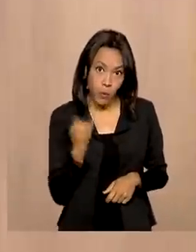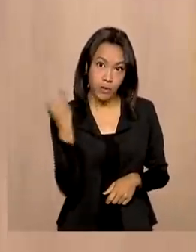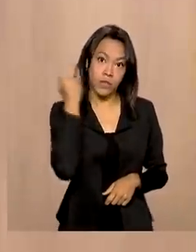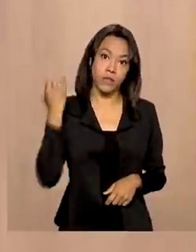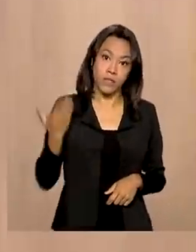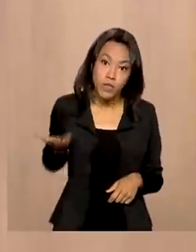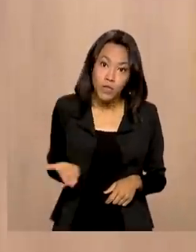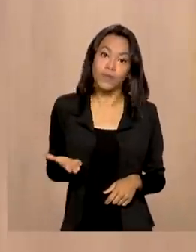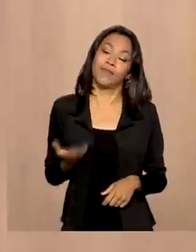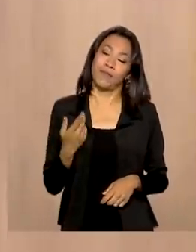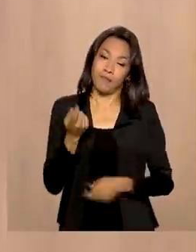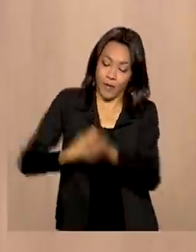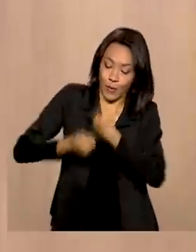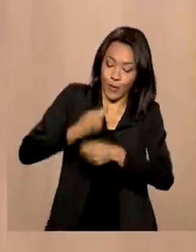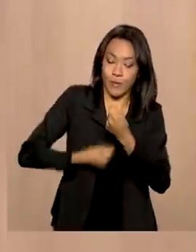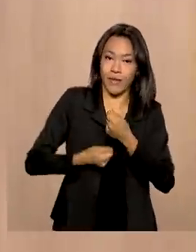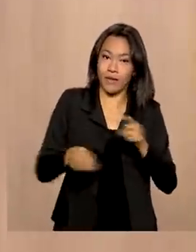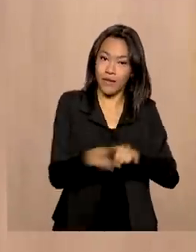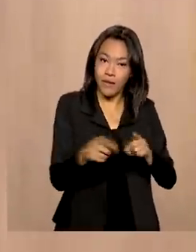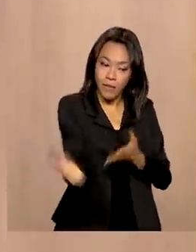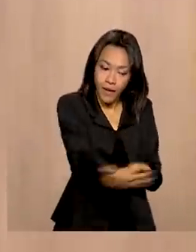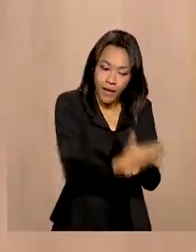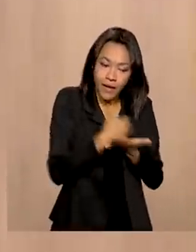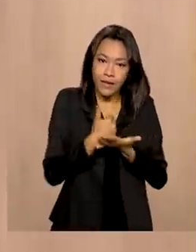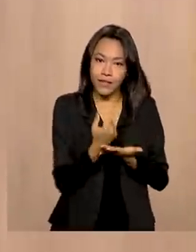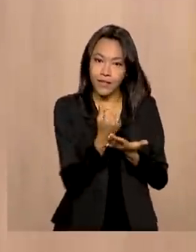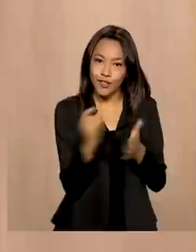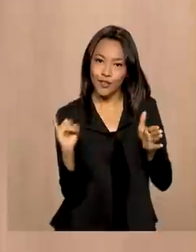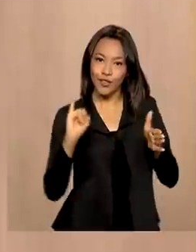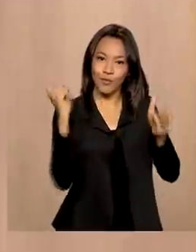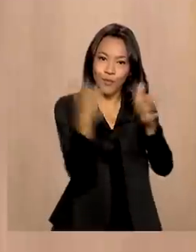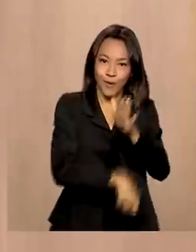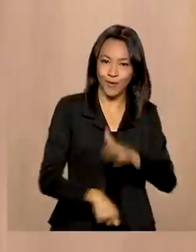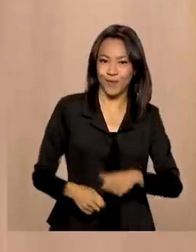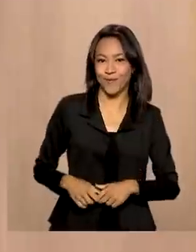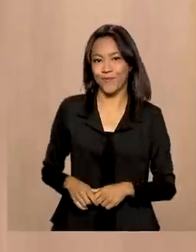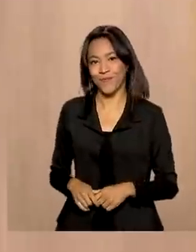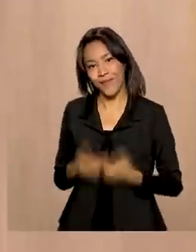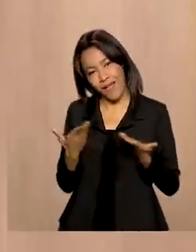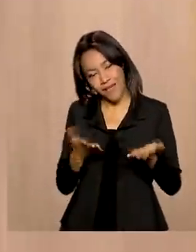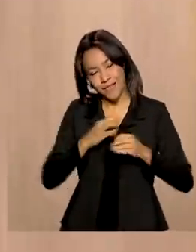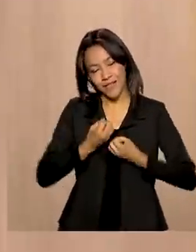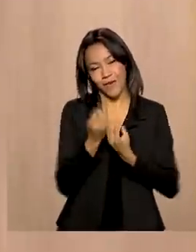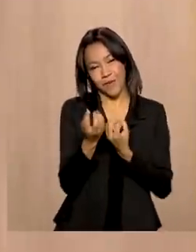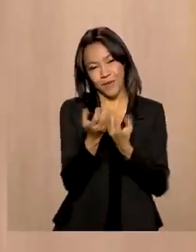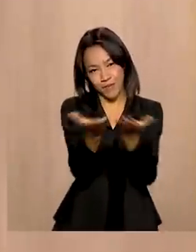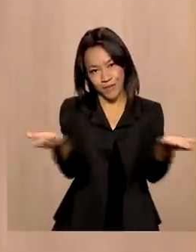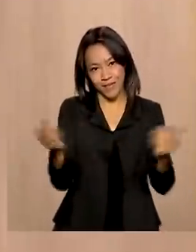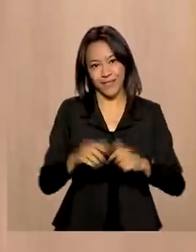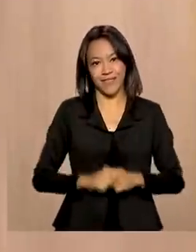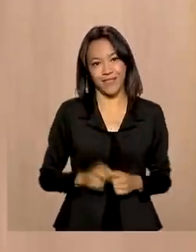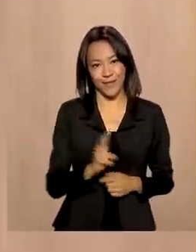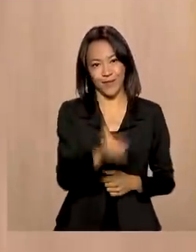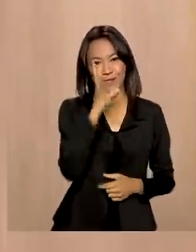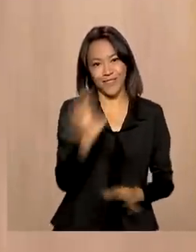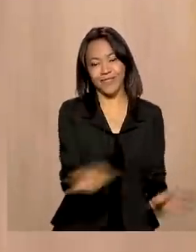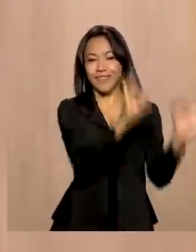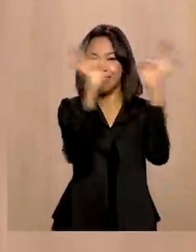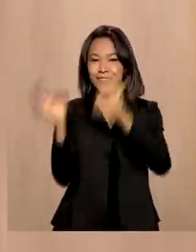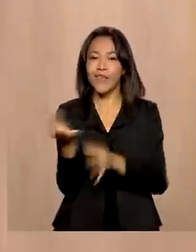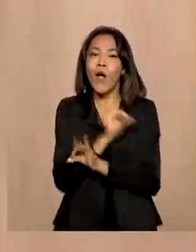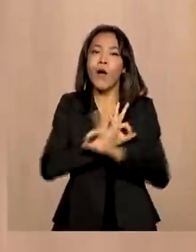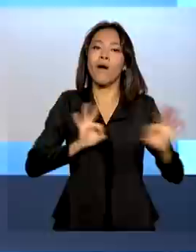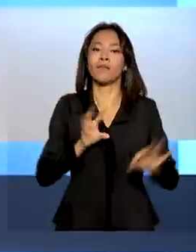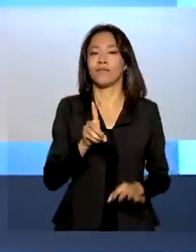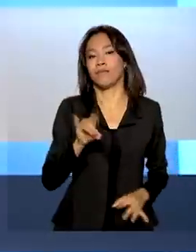Brasil, para a economia e também para a arrecadação de impostos atualmente. Essa é informação que nós tínhamos para você hoje. Continue conosco e tenha um